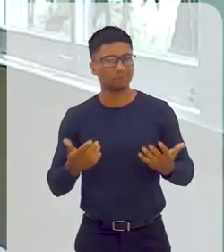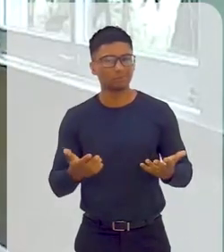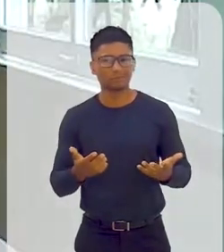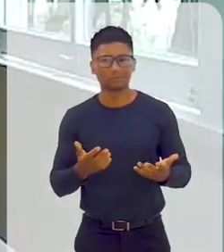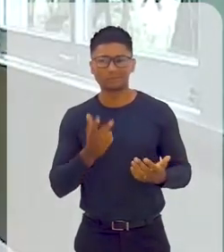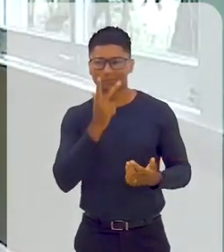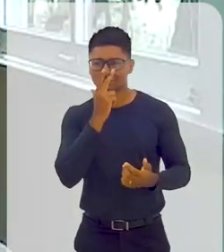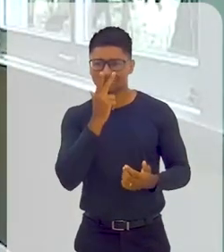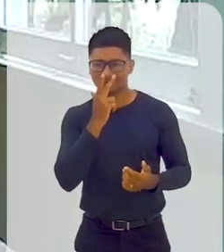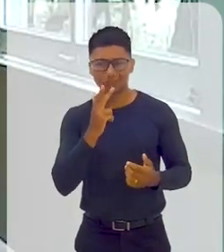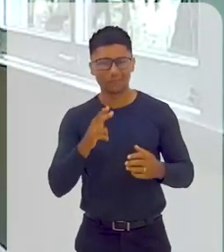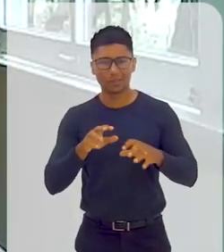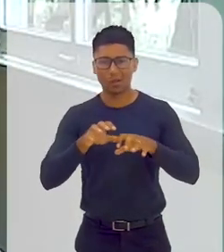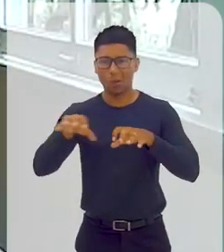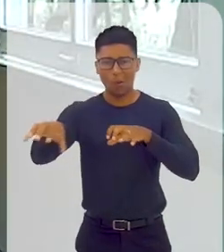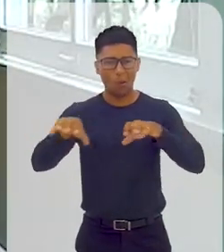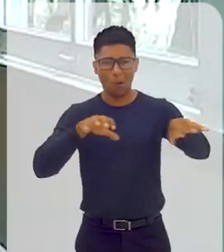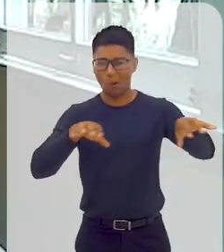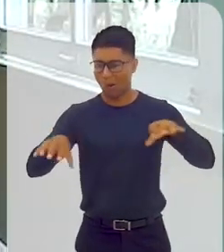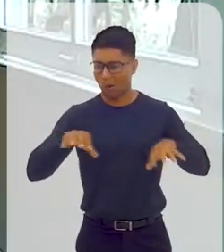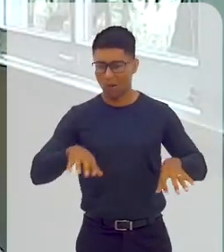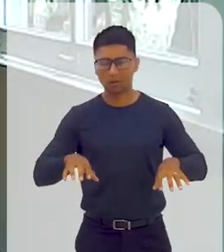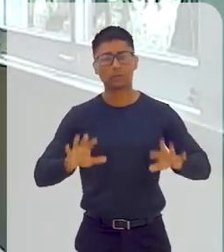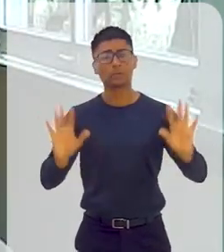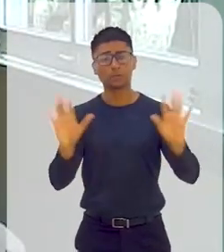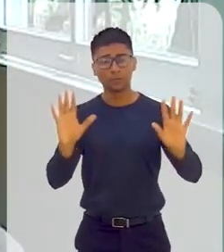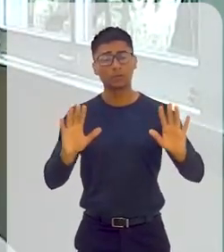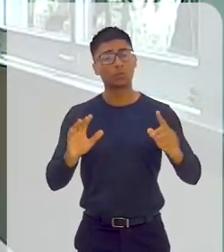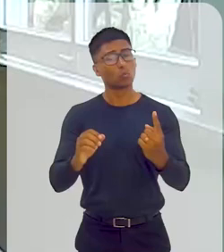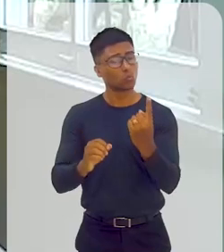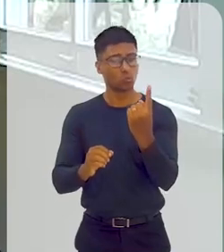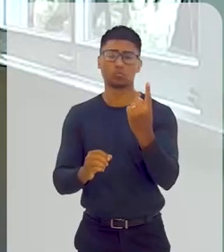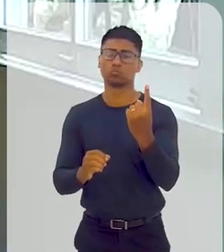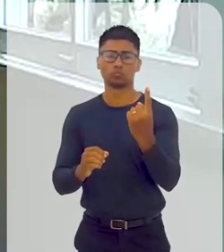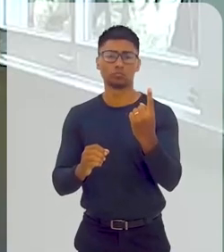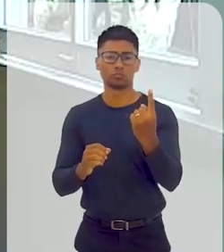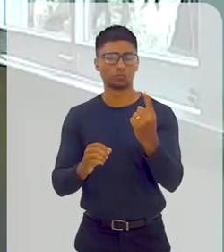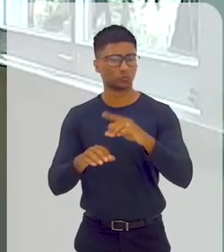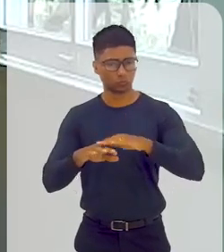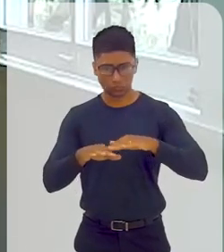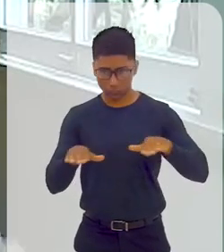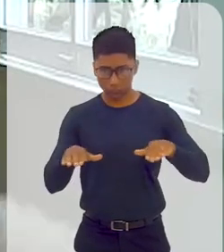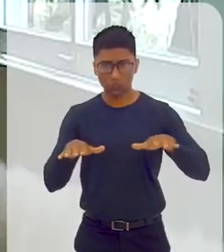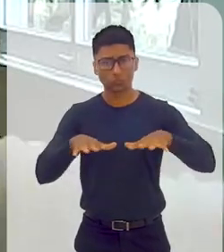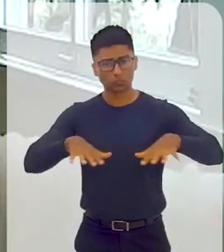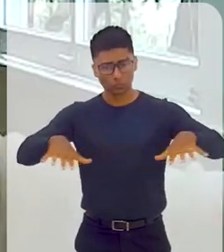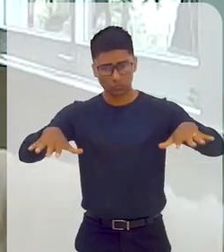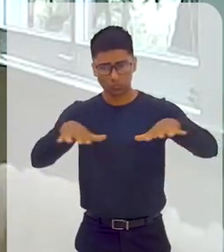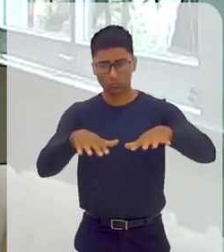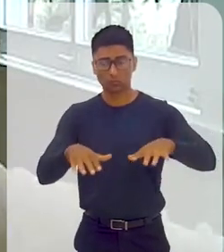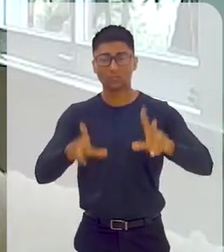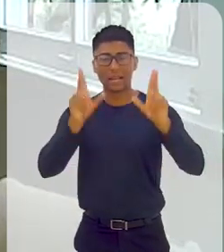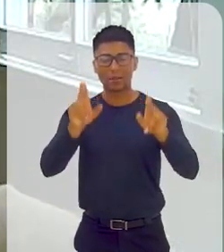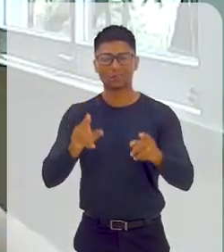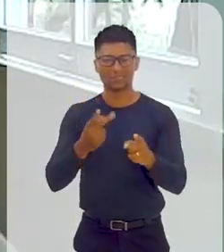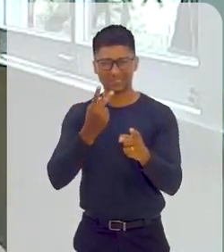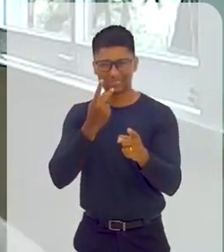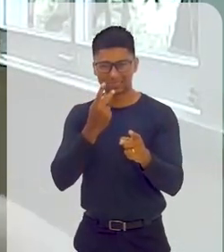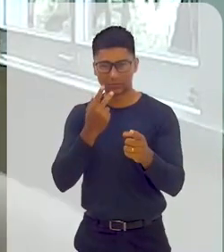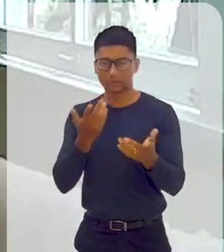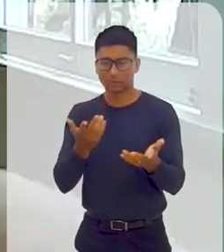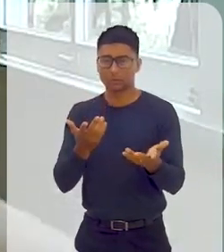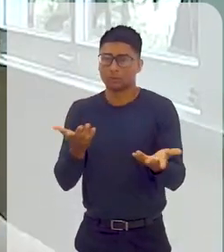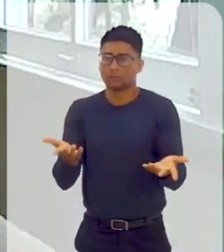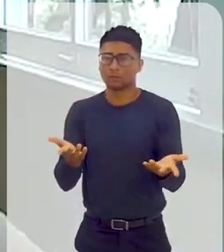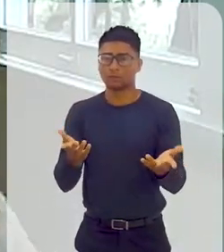setores. Não, ali havia, portanto, estavam todos, assim como você tem uma procuradoria do Estado,